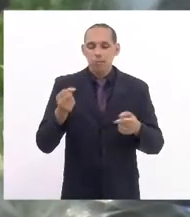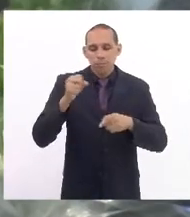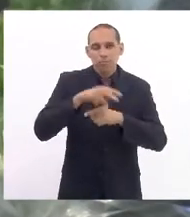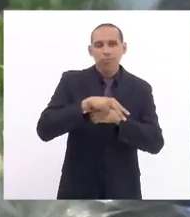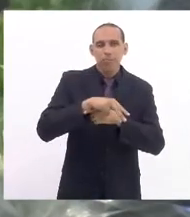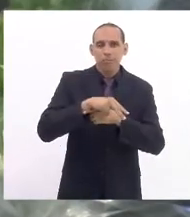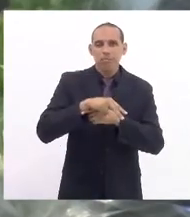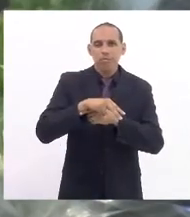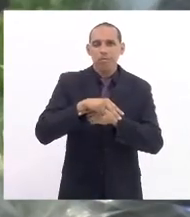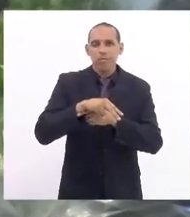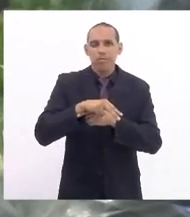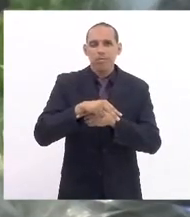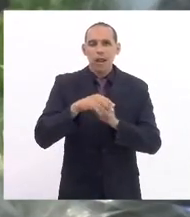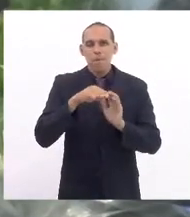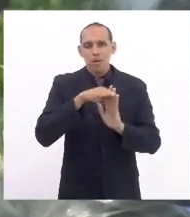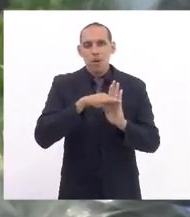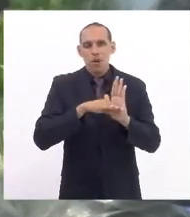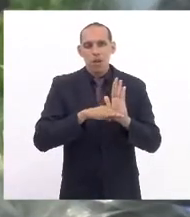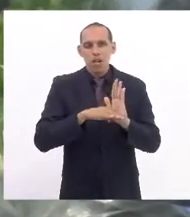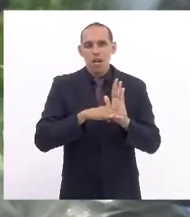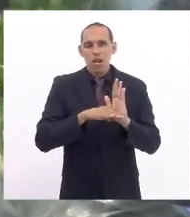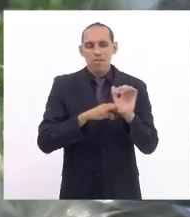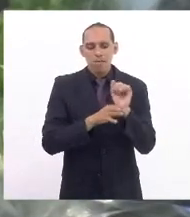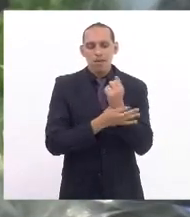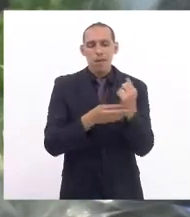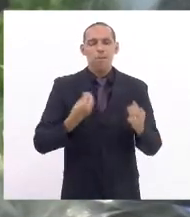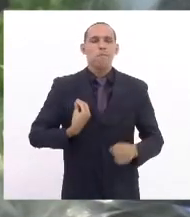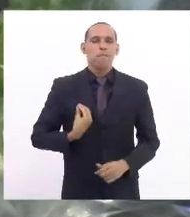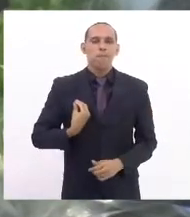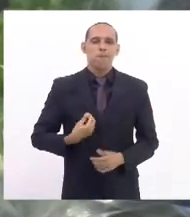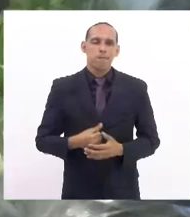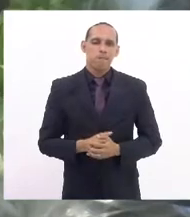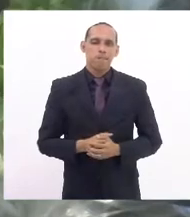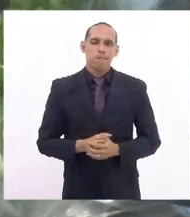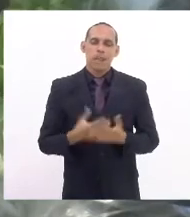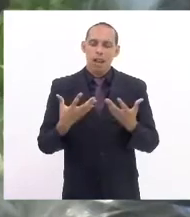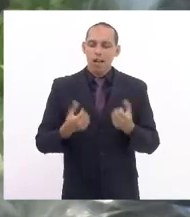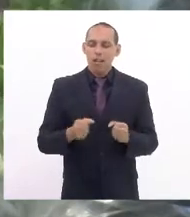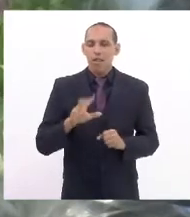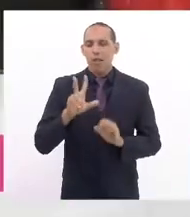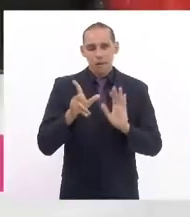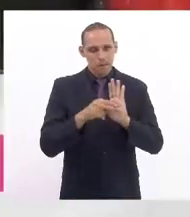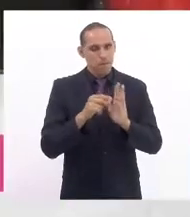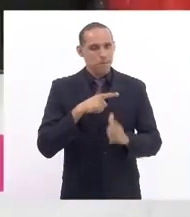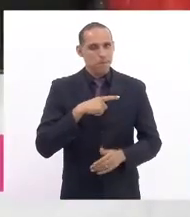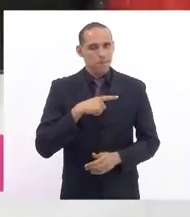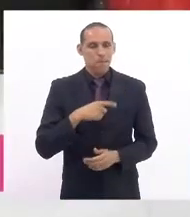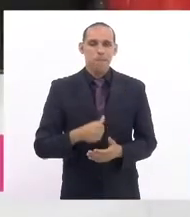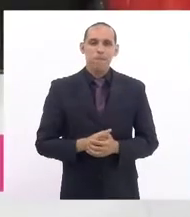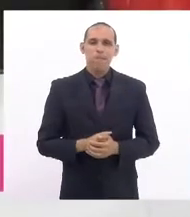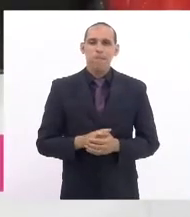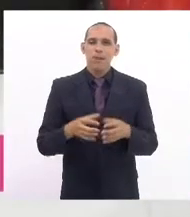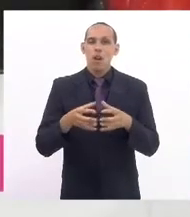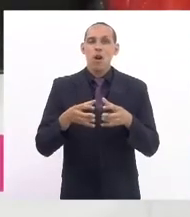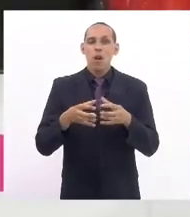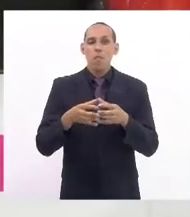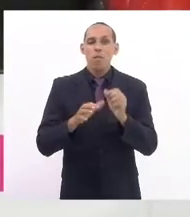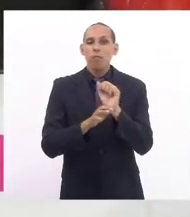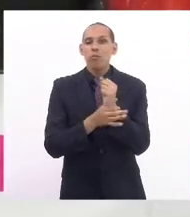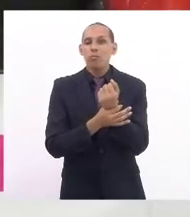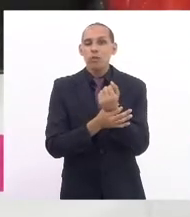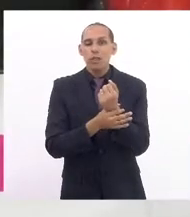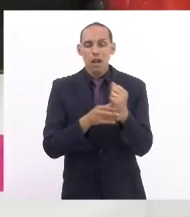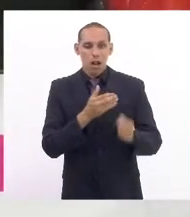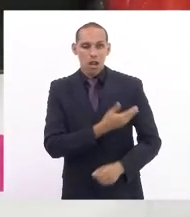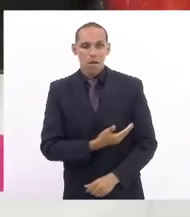para o programa Segurança Presente. Favorável com emendas. Pela Comissão de Segurança Pública e